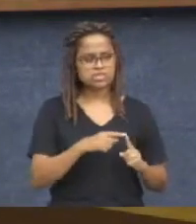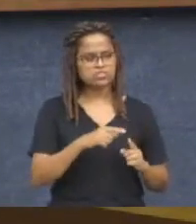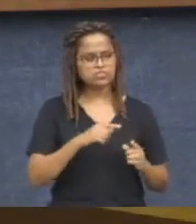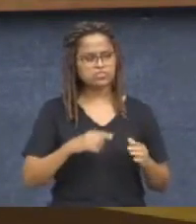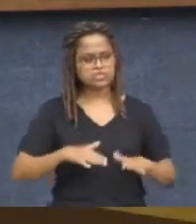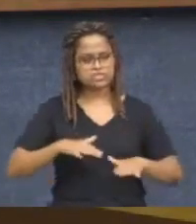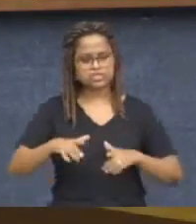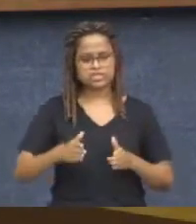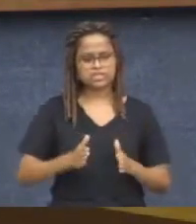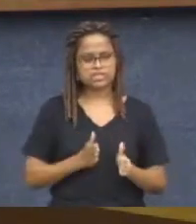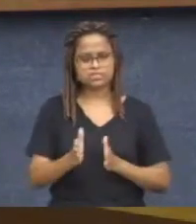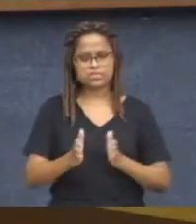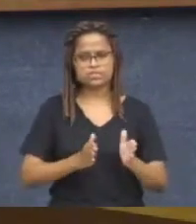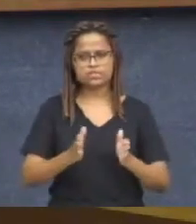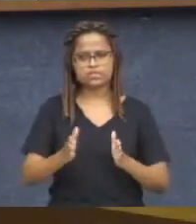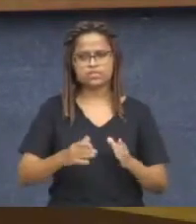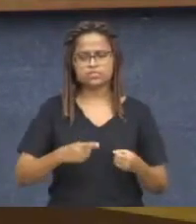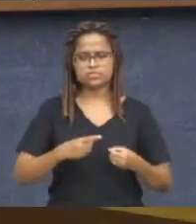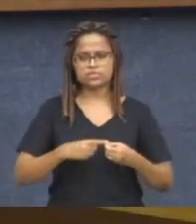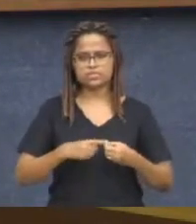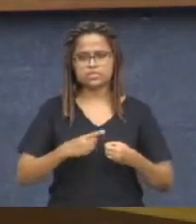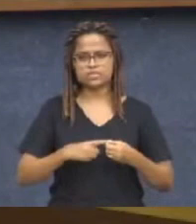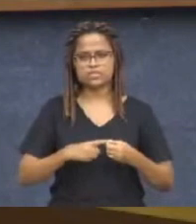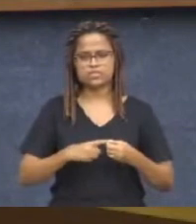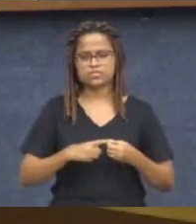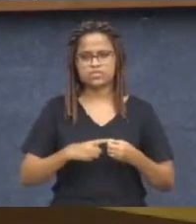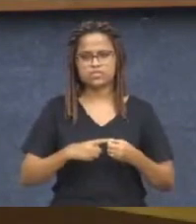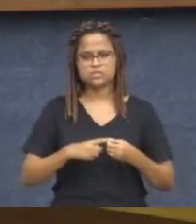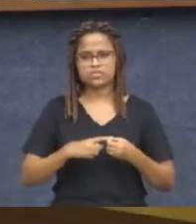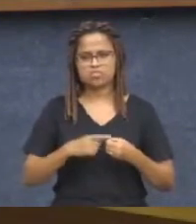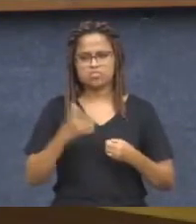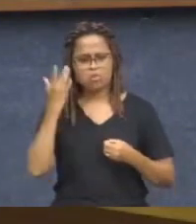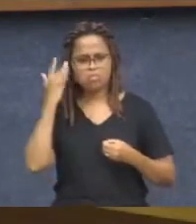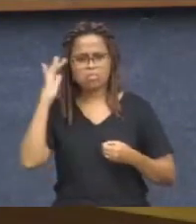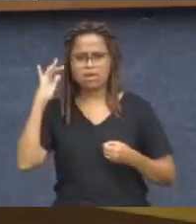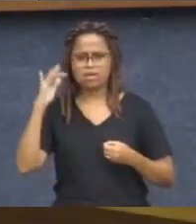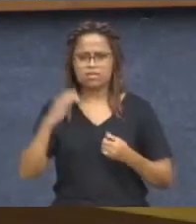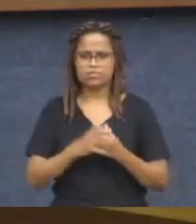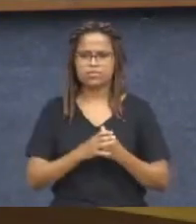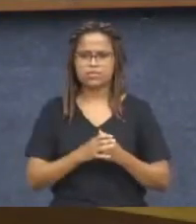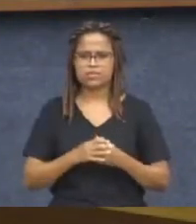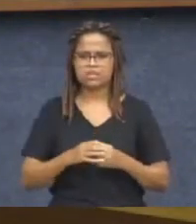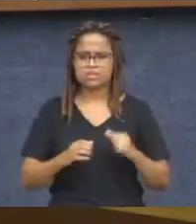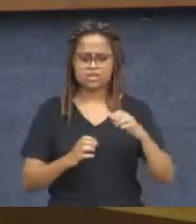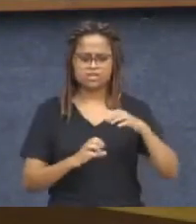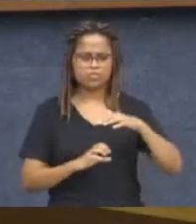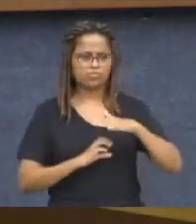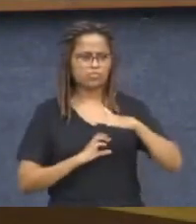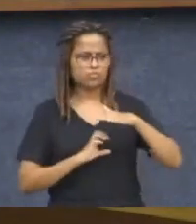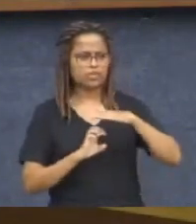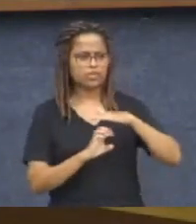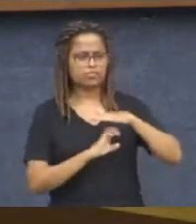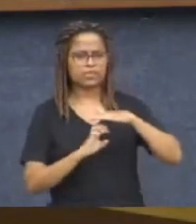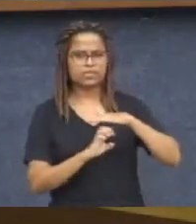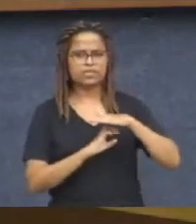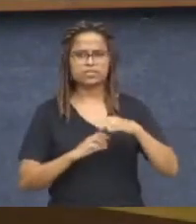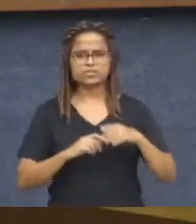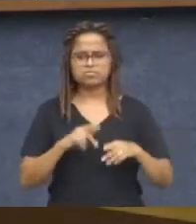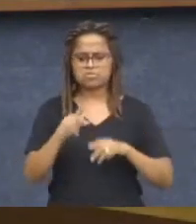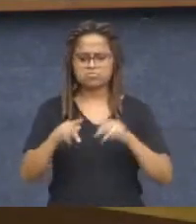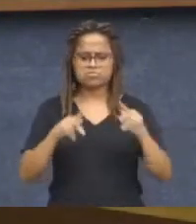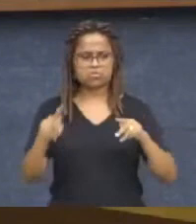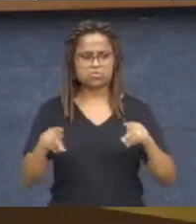cidade. É muito comum pessoas e empresas que, quando buscam as alternativas de